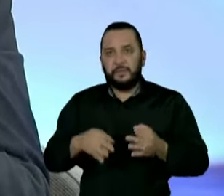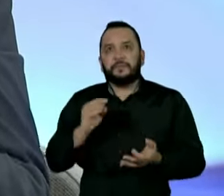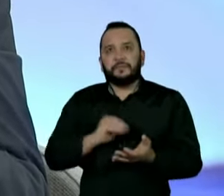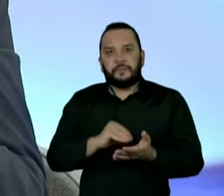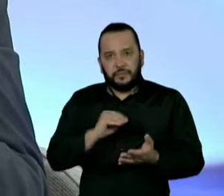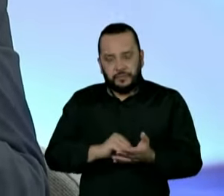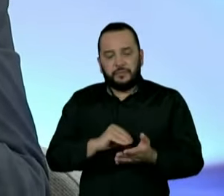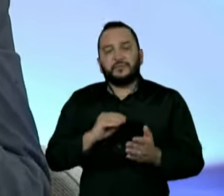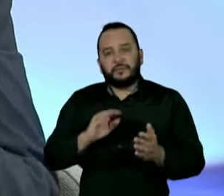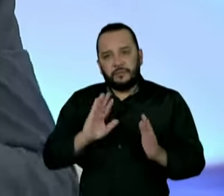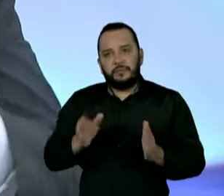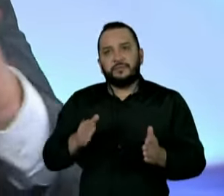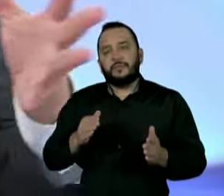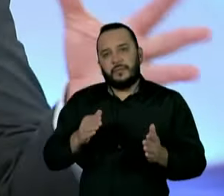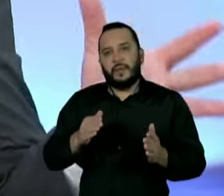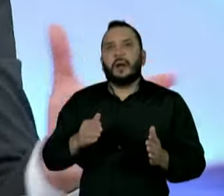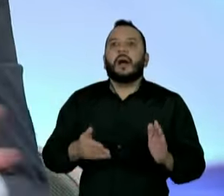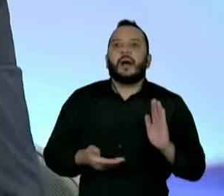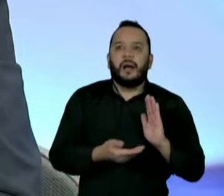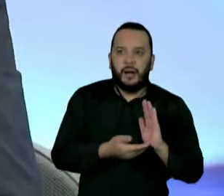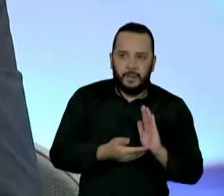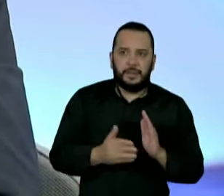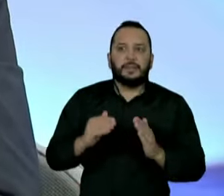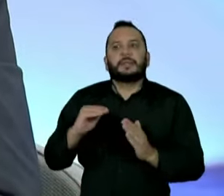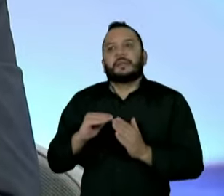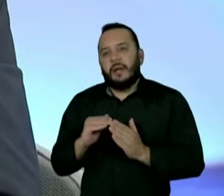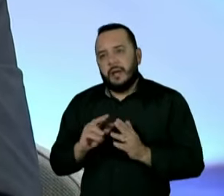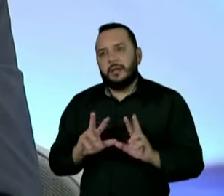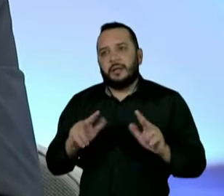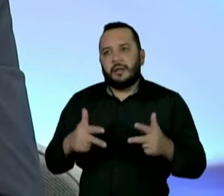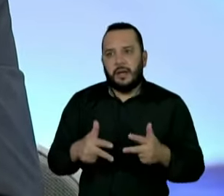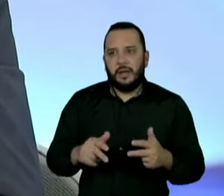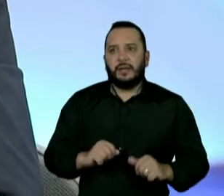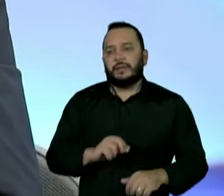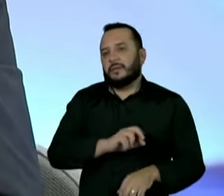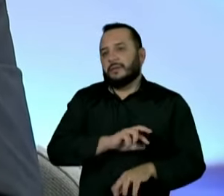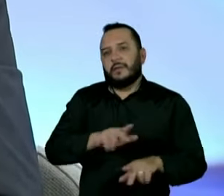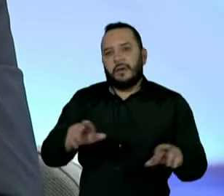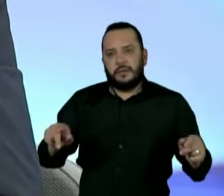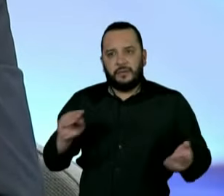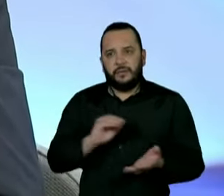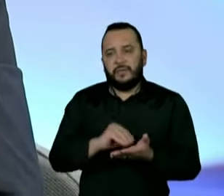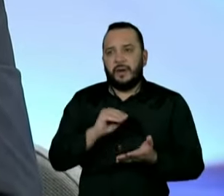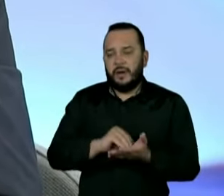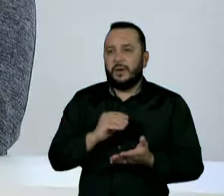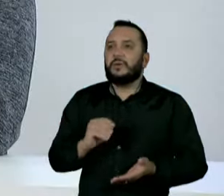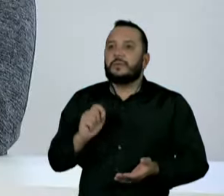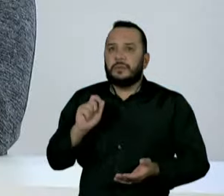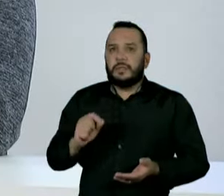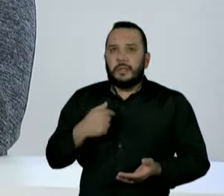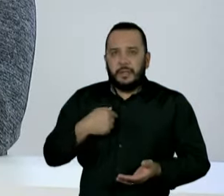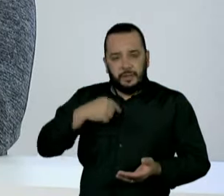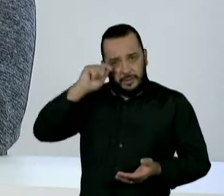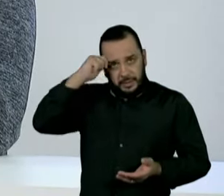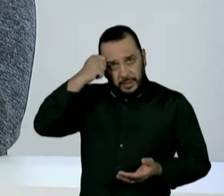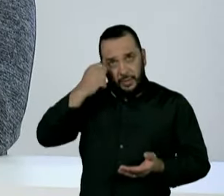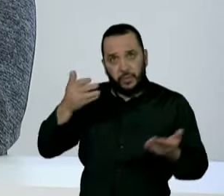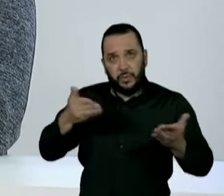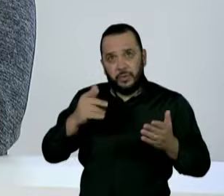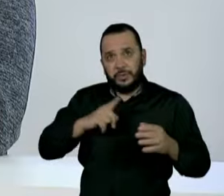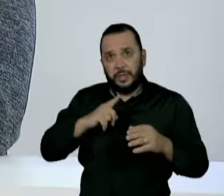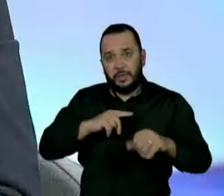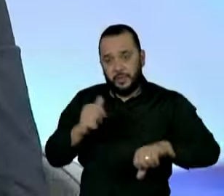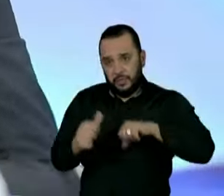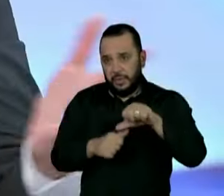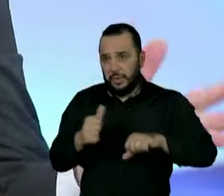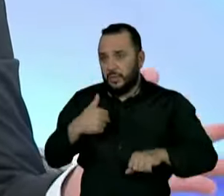nas câmaras, em todos os pontos-chave, mas isso tem mudado e é muito importante que tenha mudado e acho que no governo